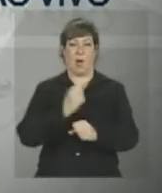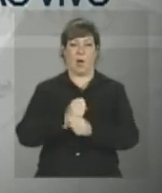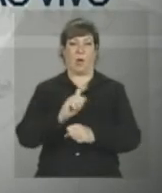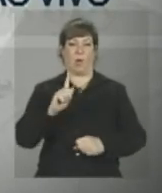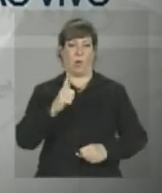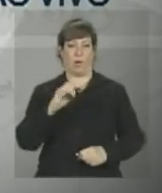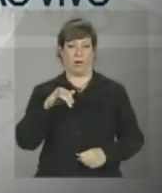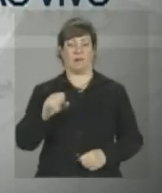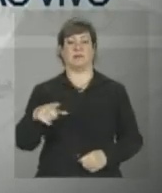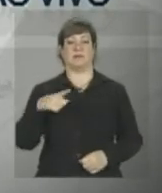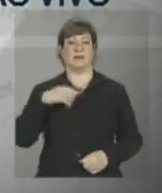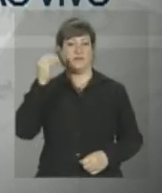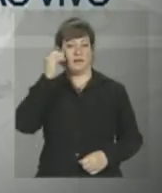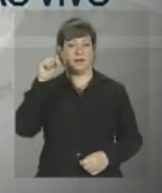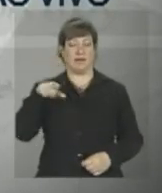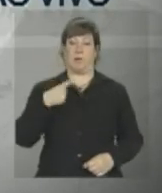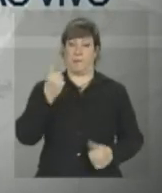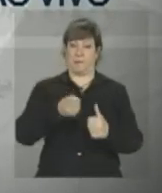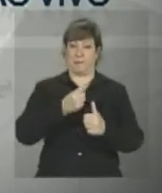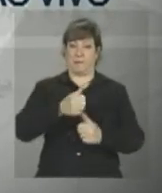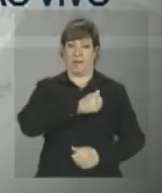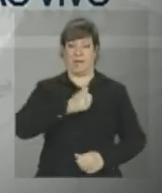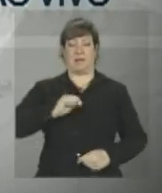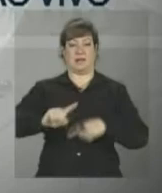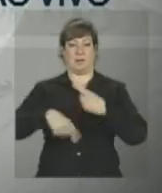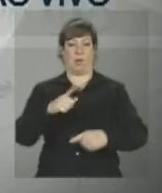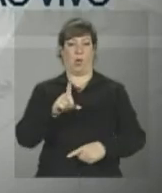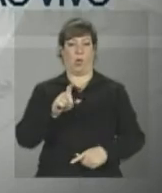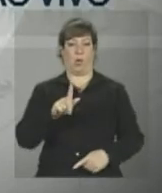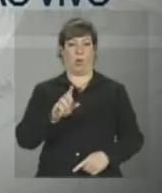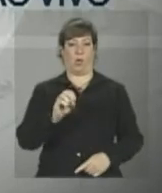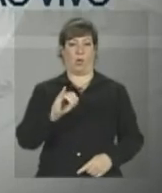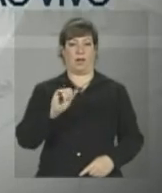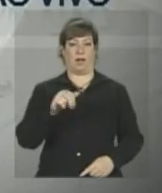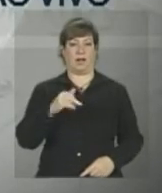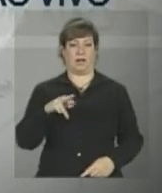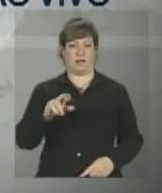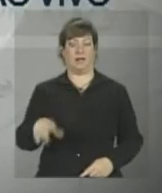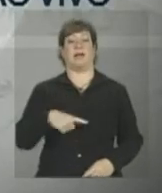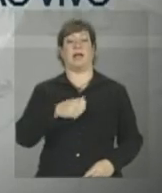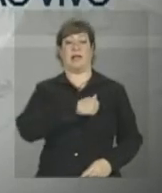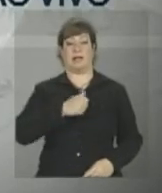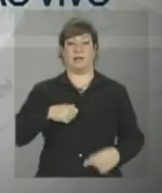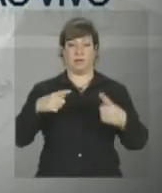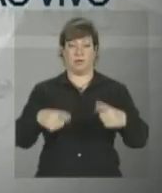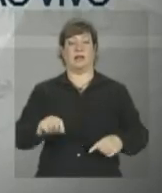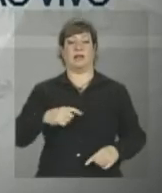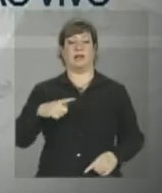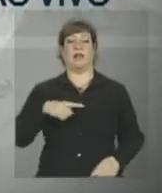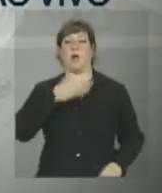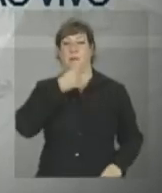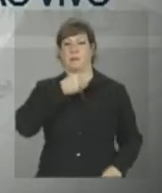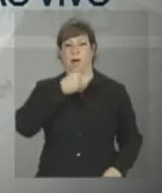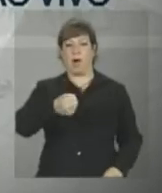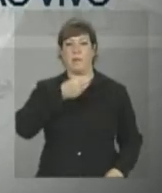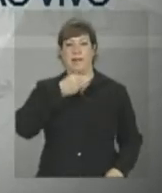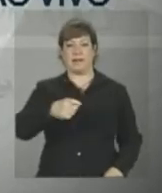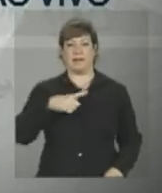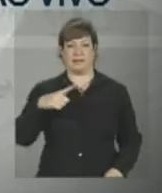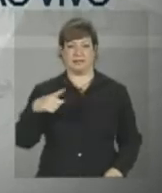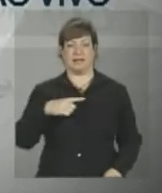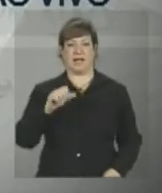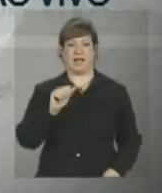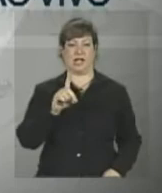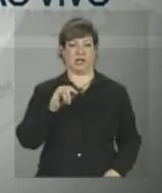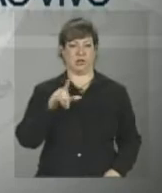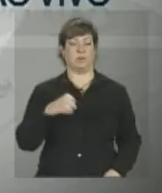previstas duas paradas, uma em Anápolis, outra em Goianira. Em Anápolis está o repórter Adilson Mostelari, que conversa agora